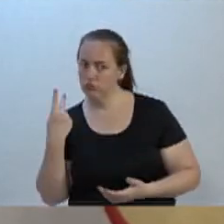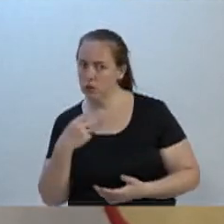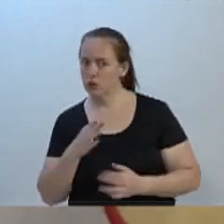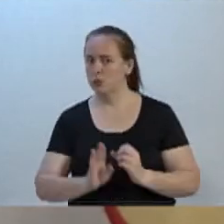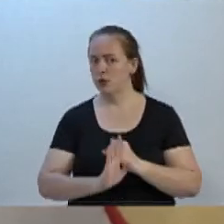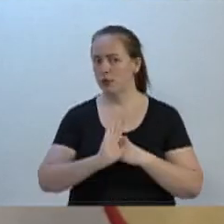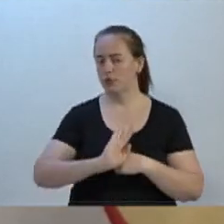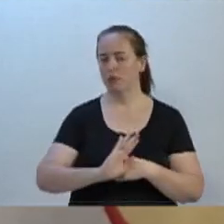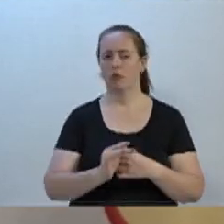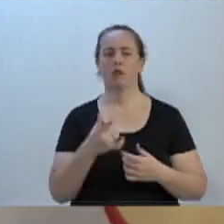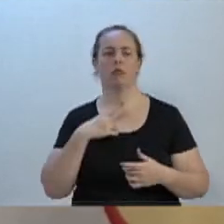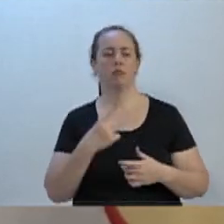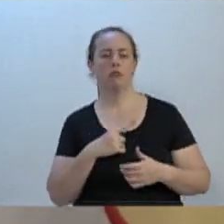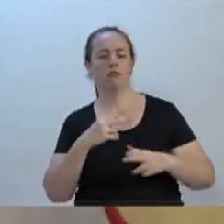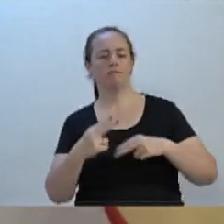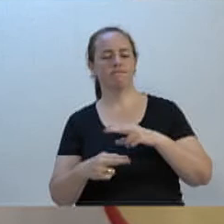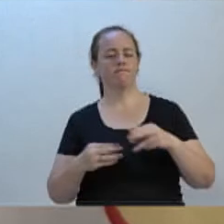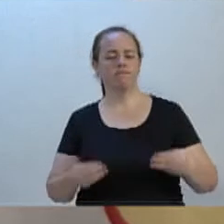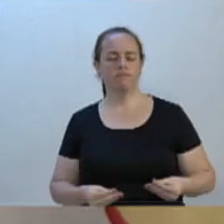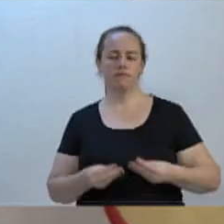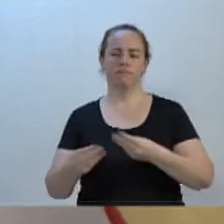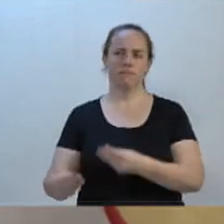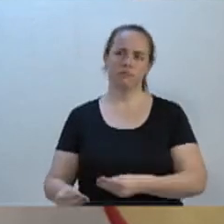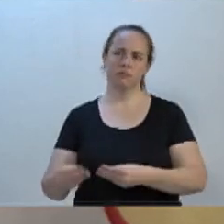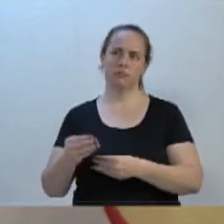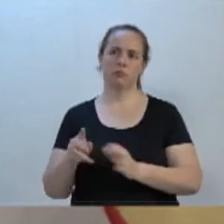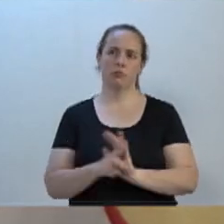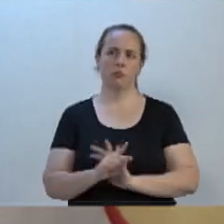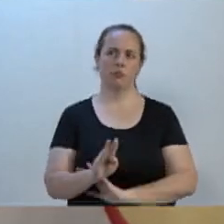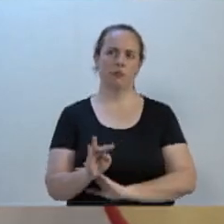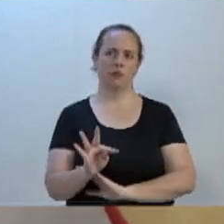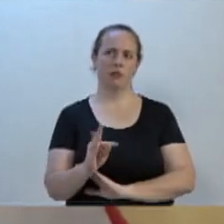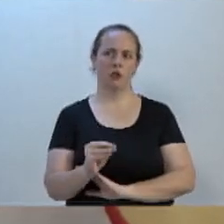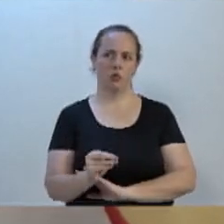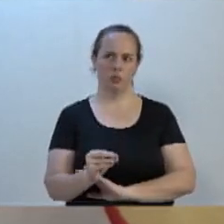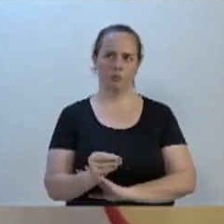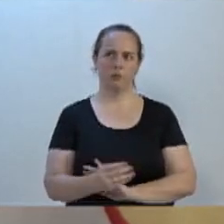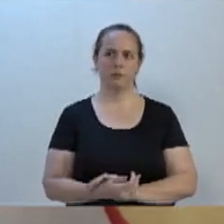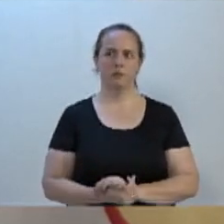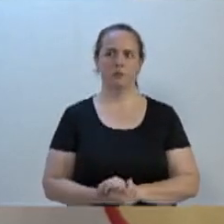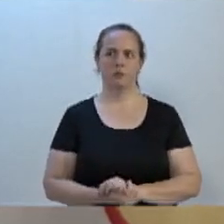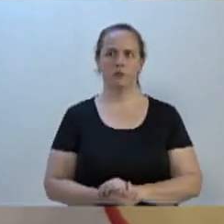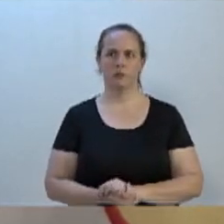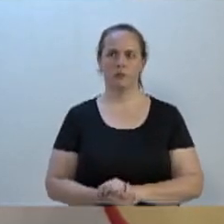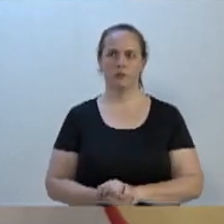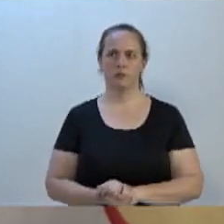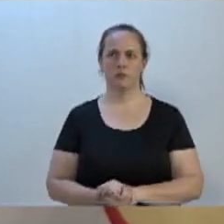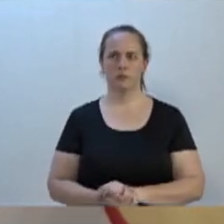esse presente do Beto da Bela Janela. Muito obrigado. Obrigado.